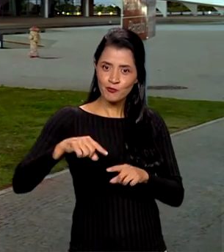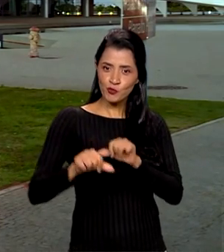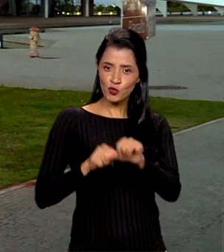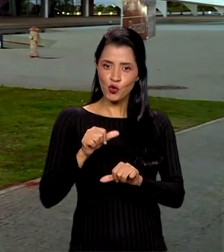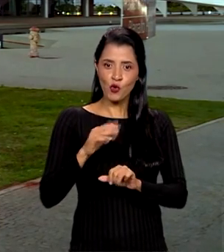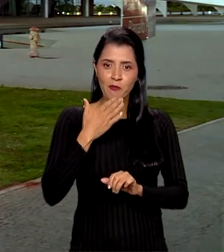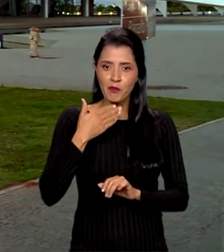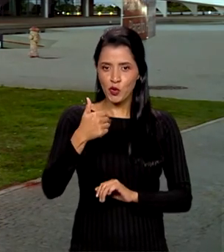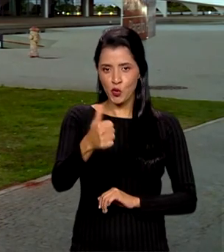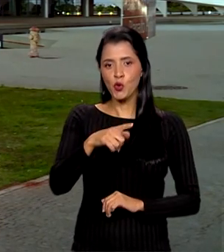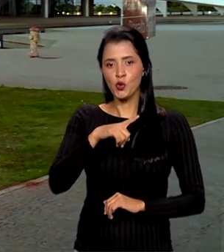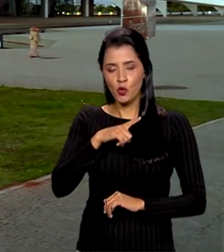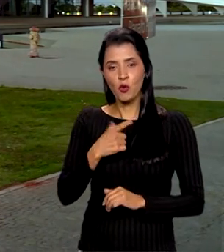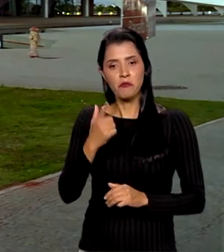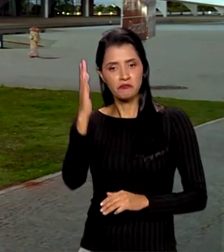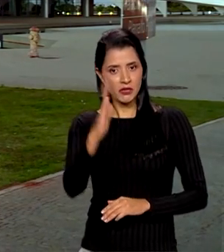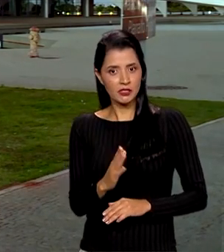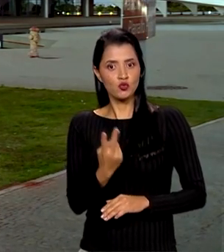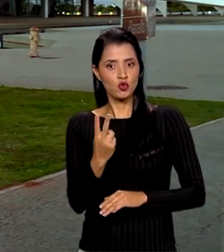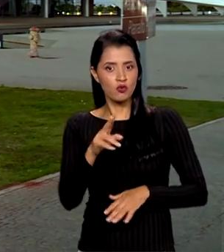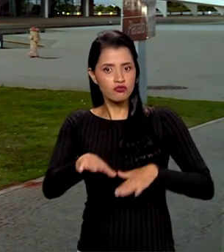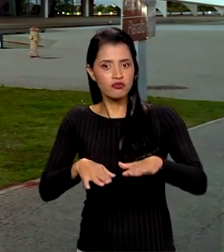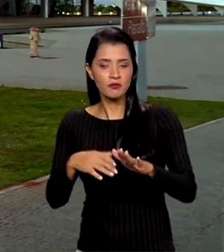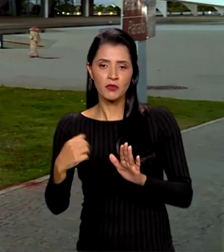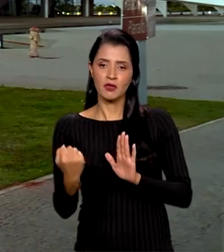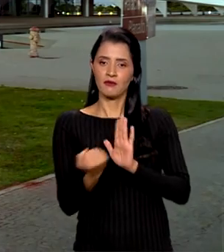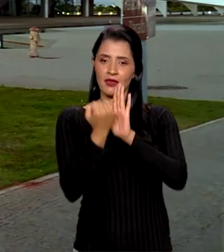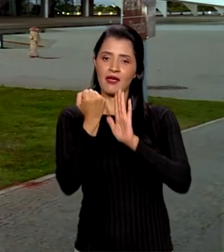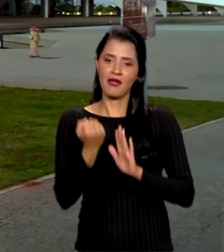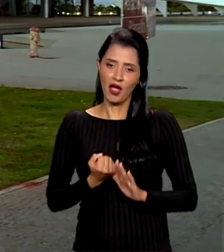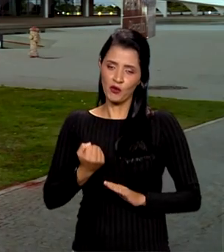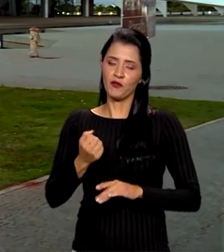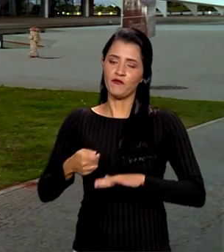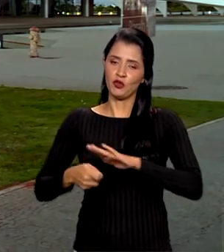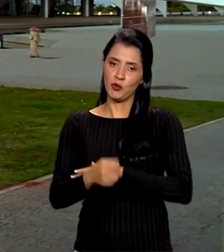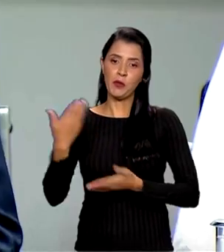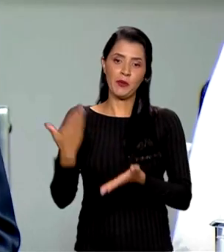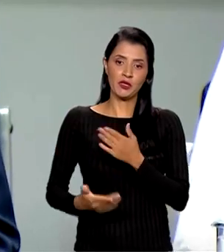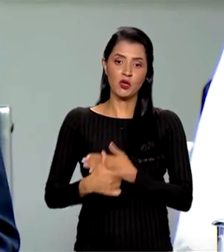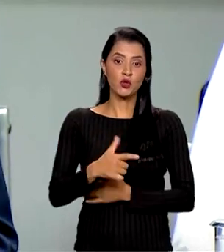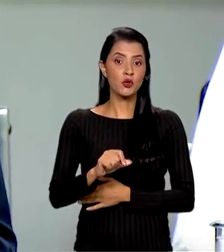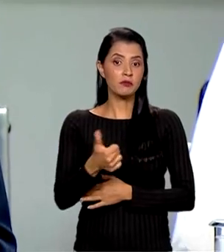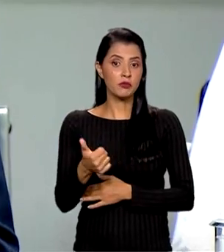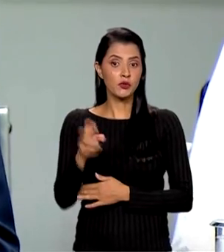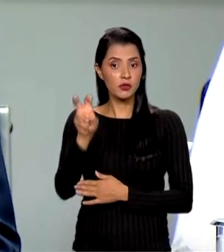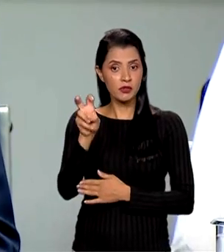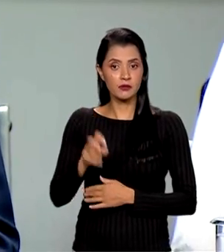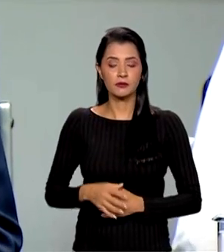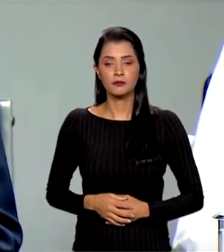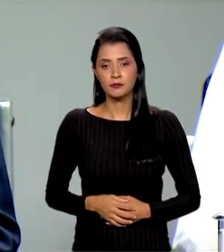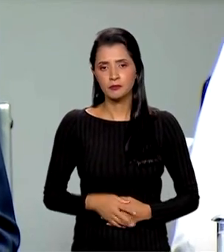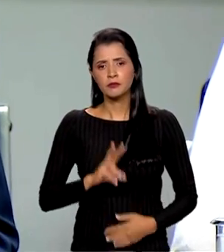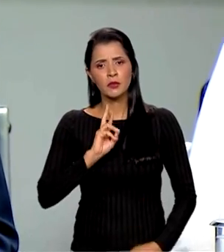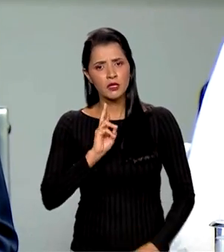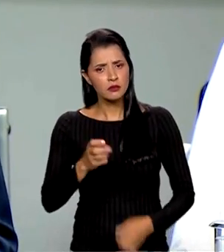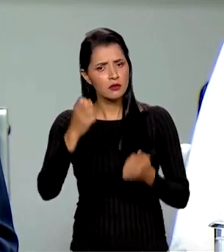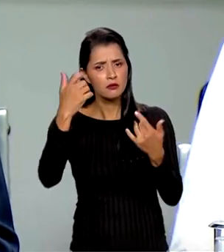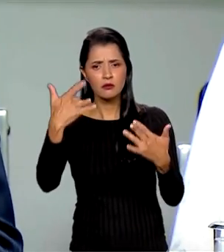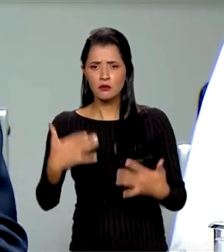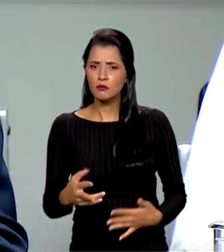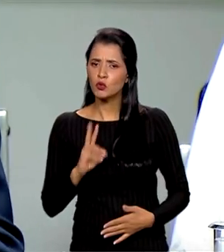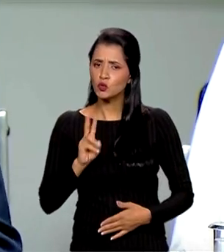fica a dois passos de alcançar o selo de grau de investimento perdido em 2015. Eu sempre disse e continuo